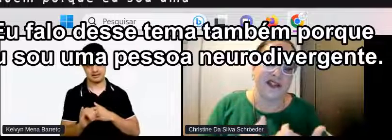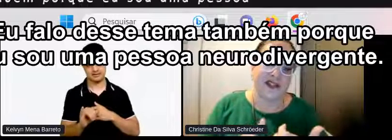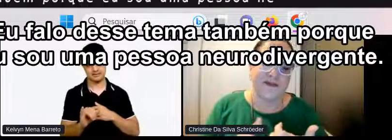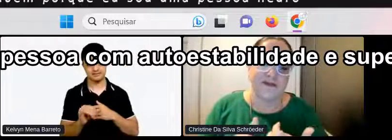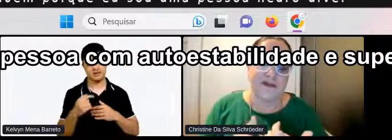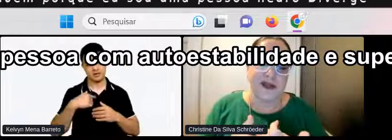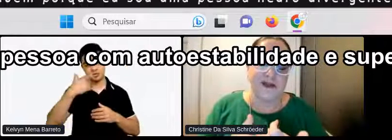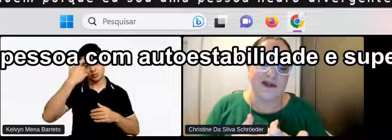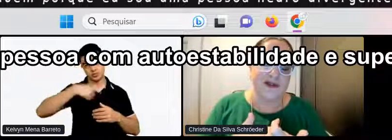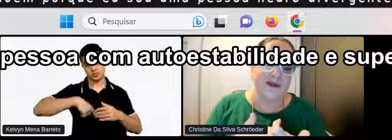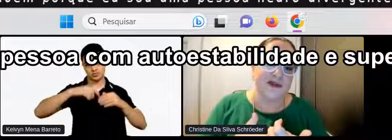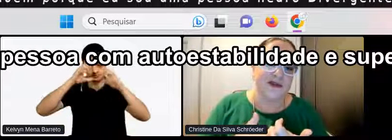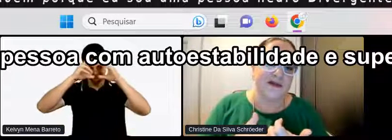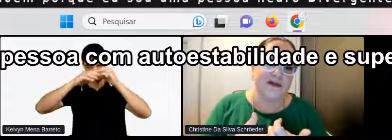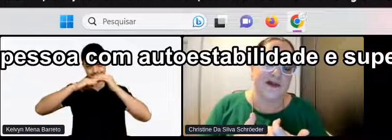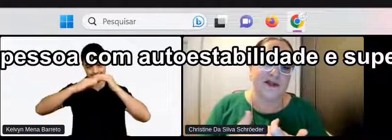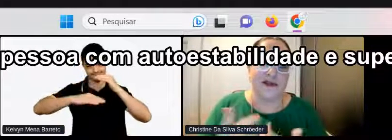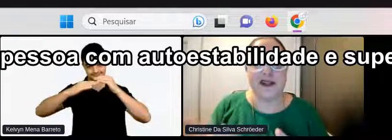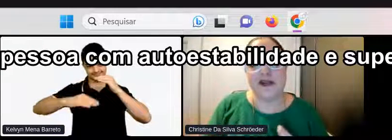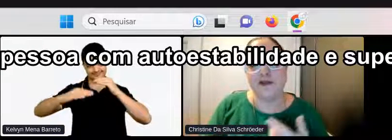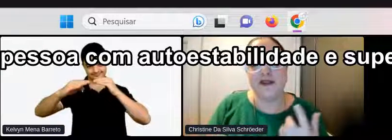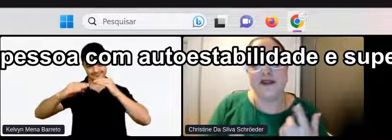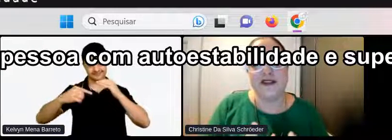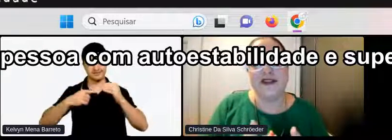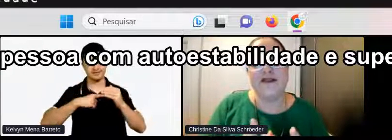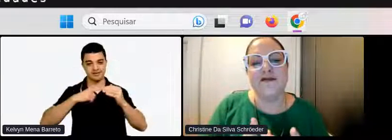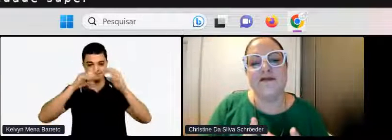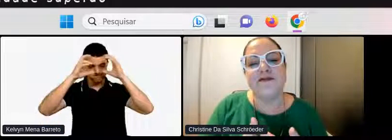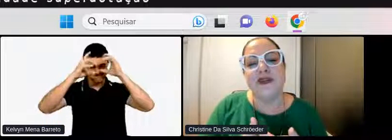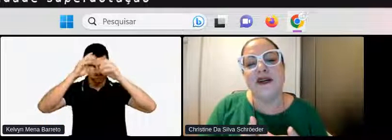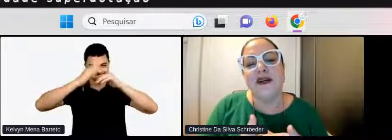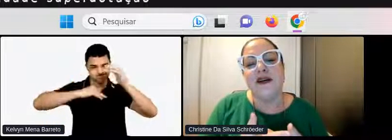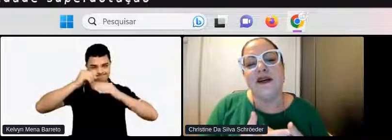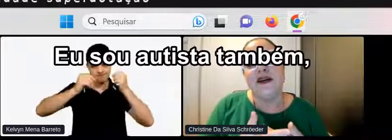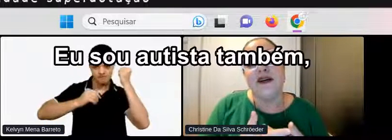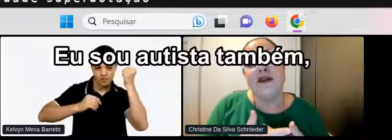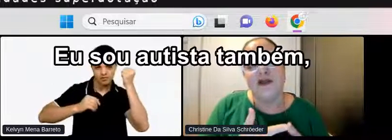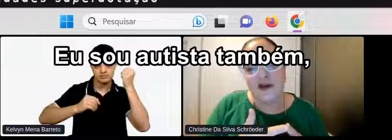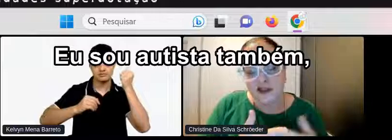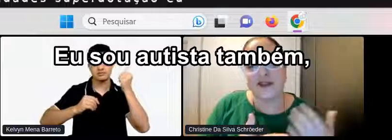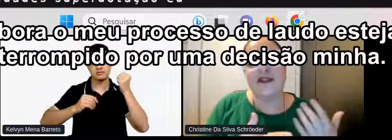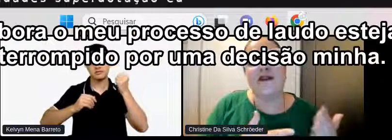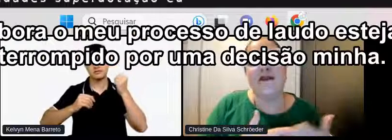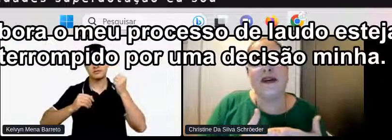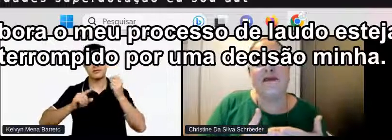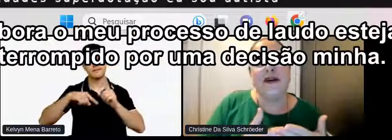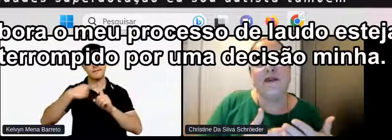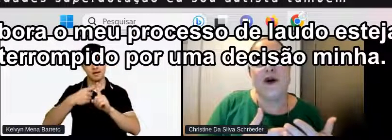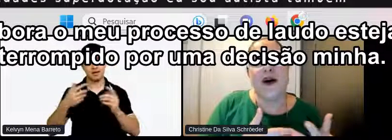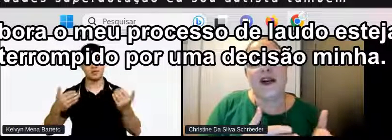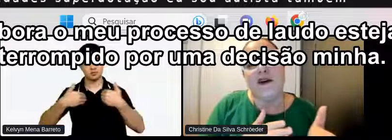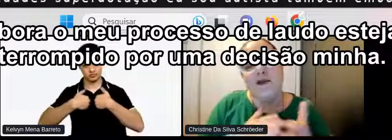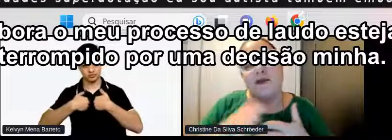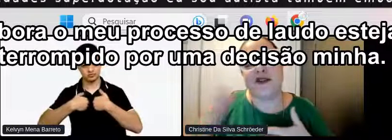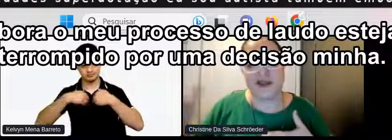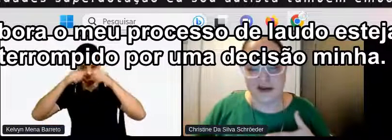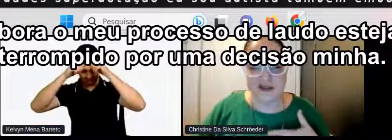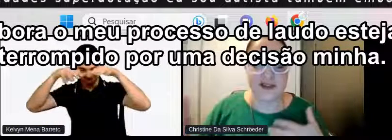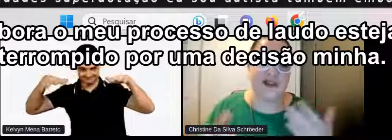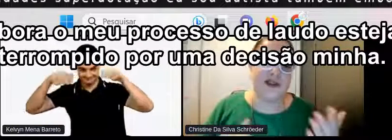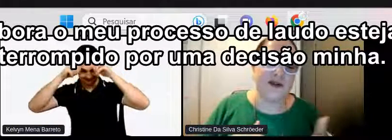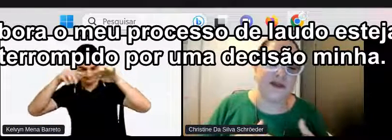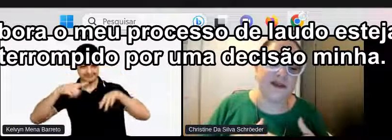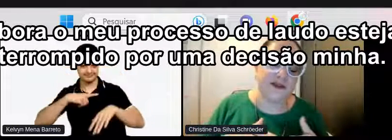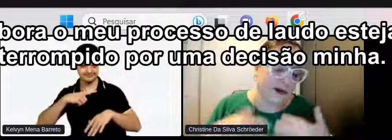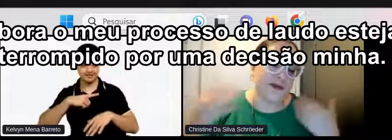Neurodivergente Eu sou uma pessoa Com alta habilidade E superdotação Eu sou autista também Embora o meu processo De